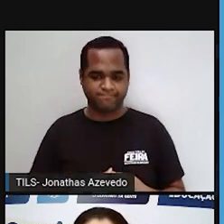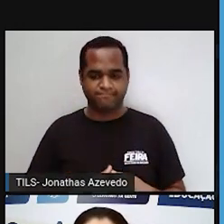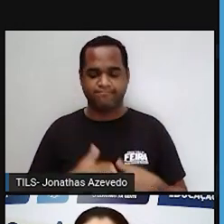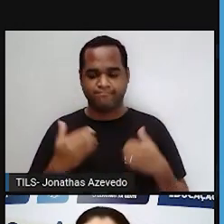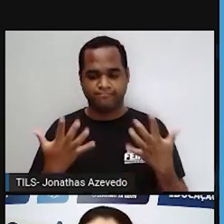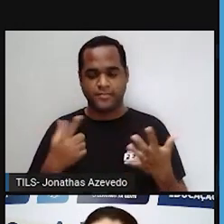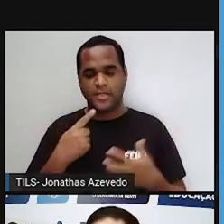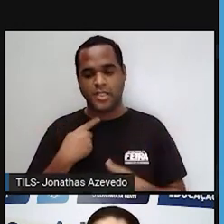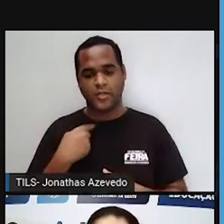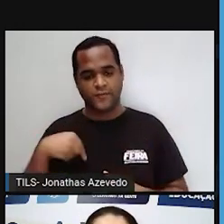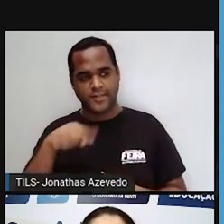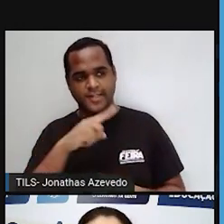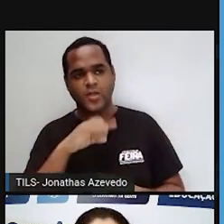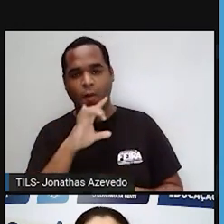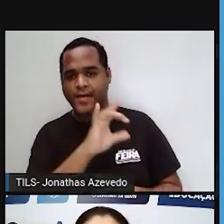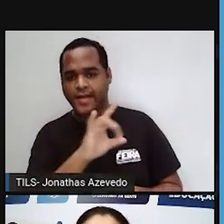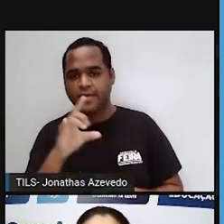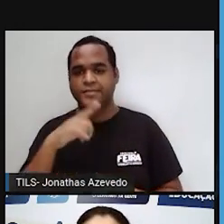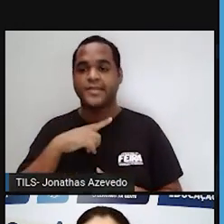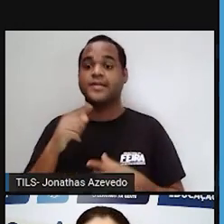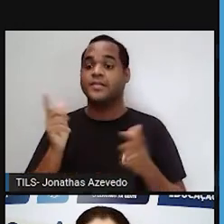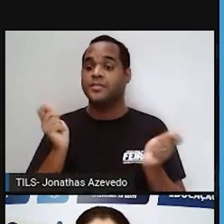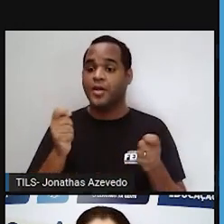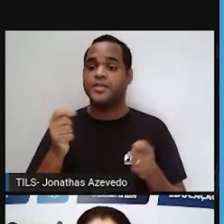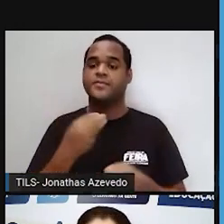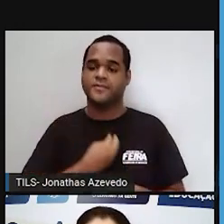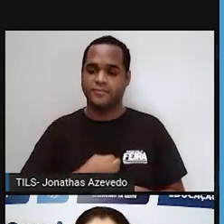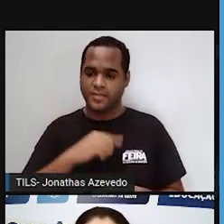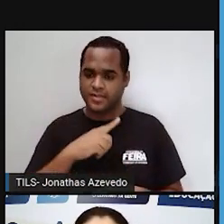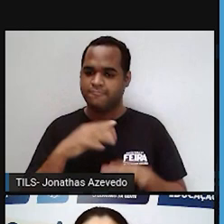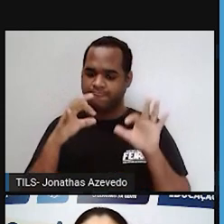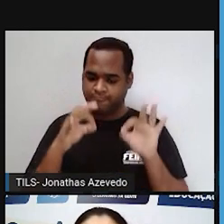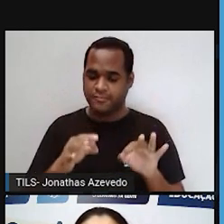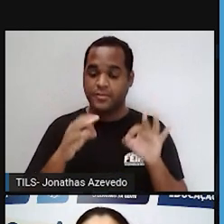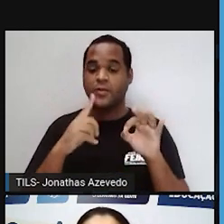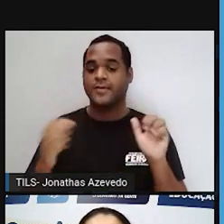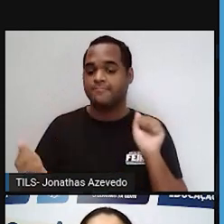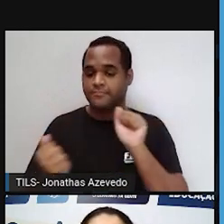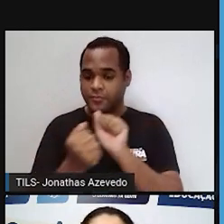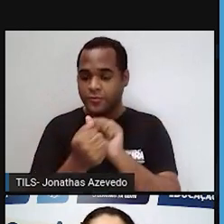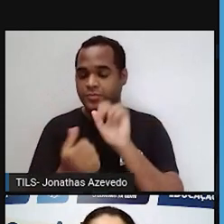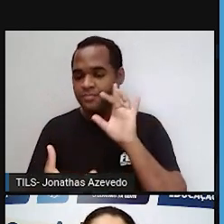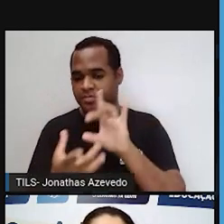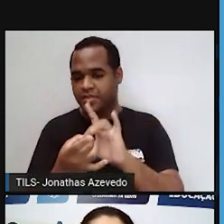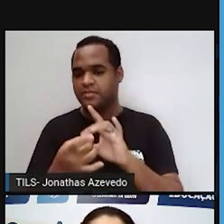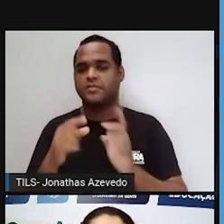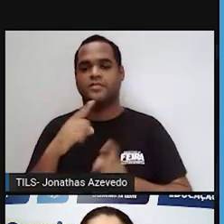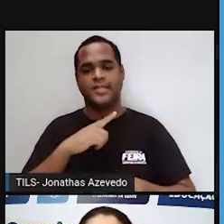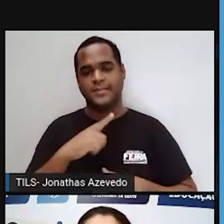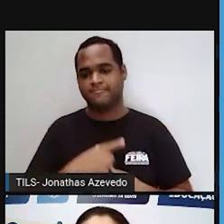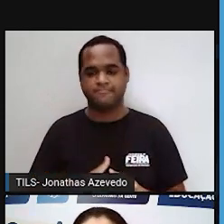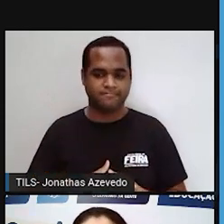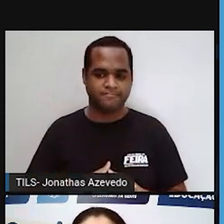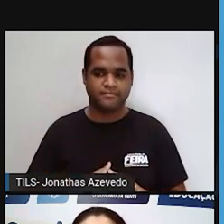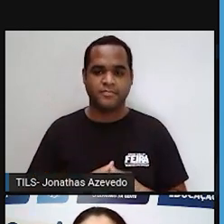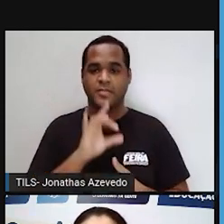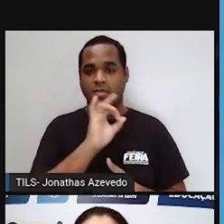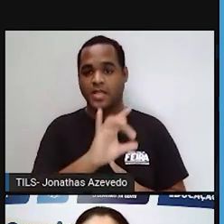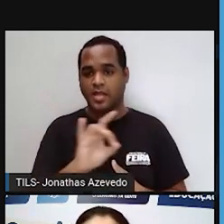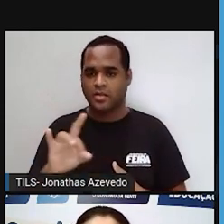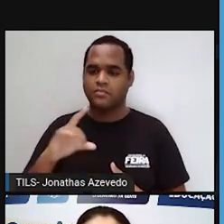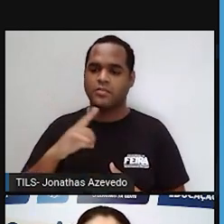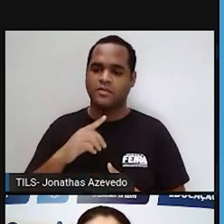nós, seres humanos, a gente também faz parte desse ecossistema, a gente está inserido ali. A maioria de nós vive nos